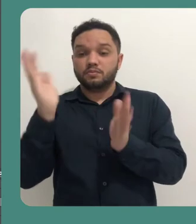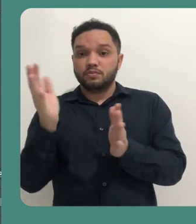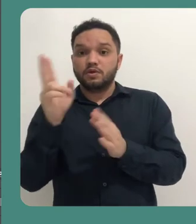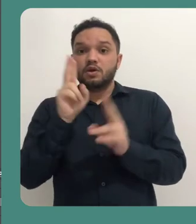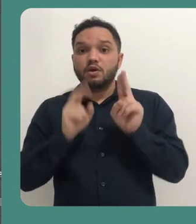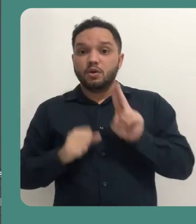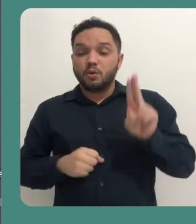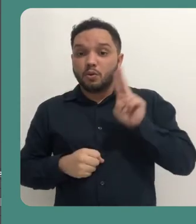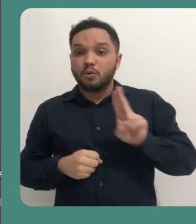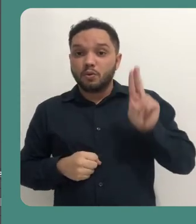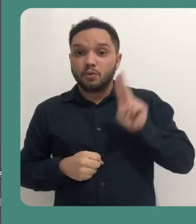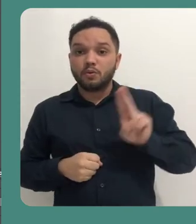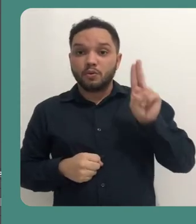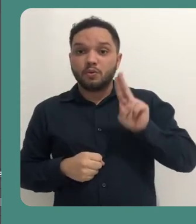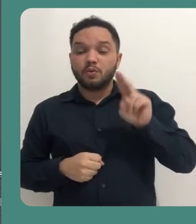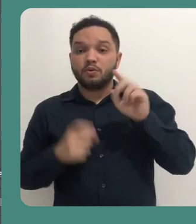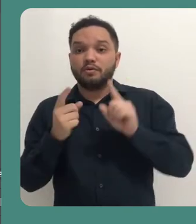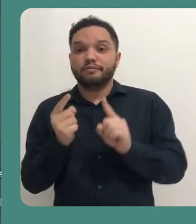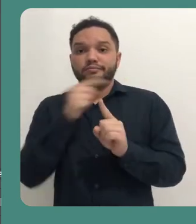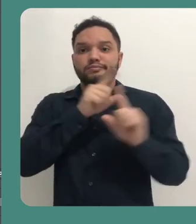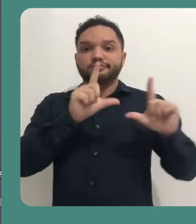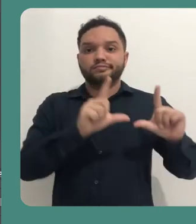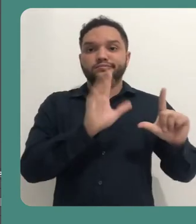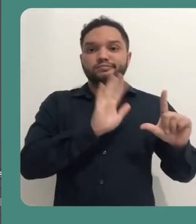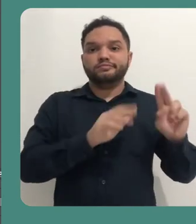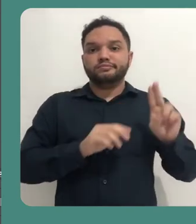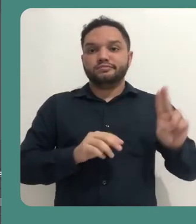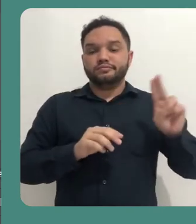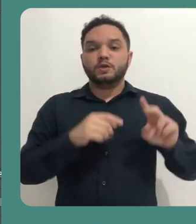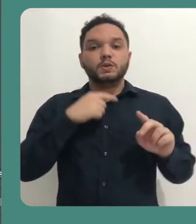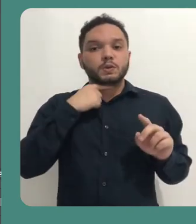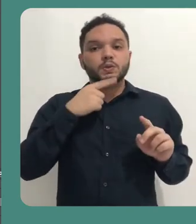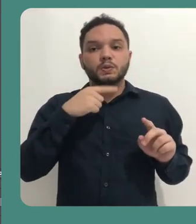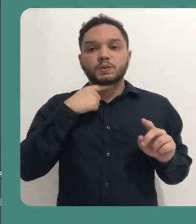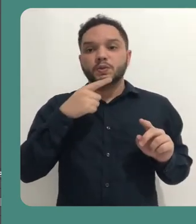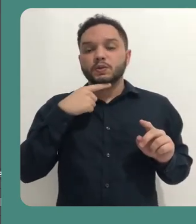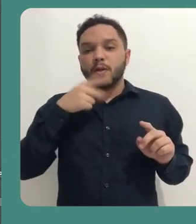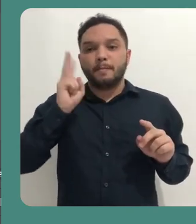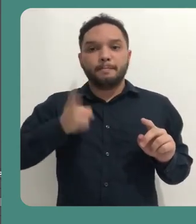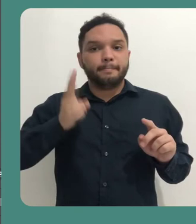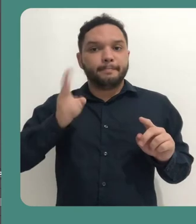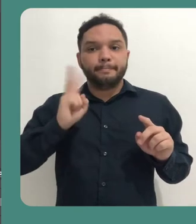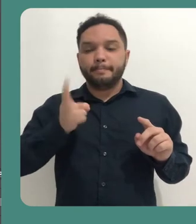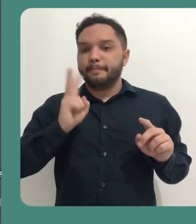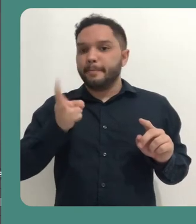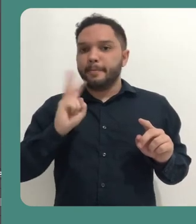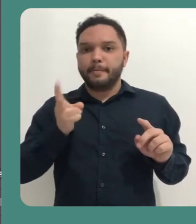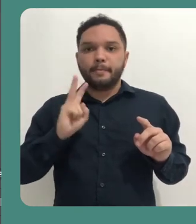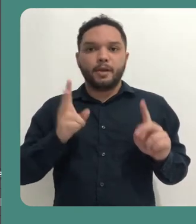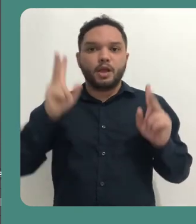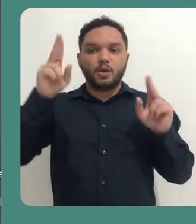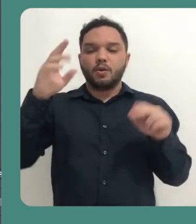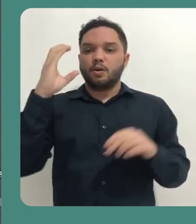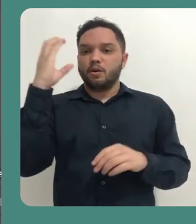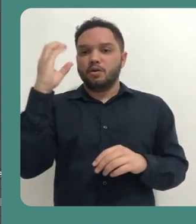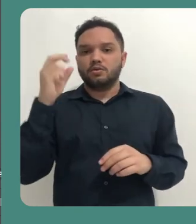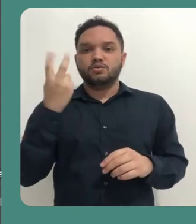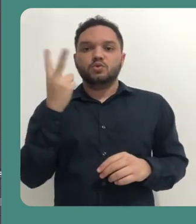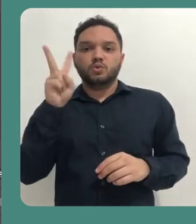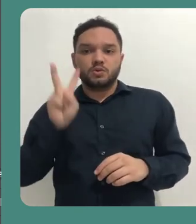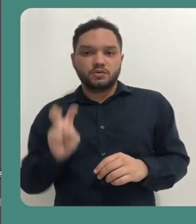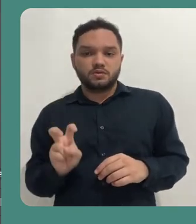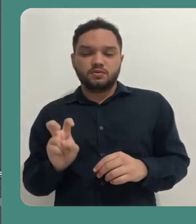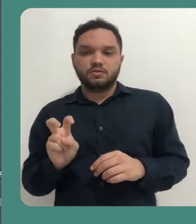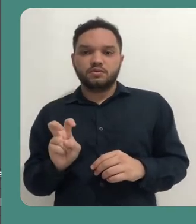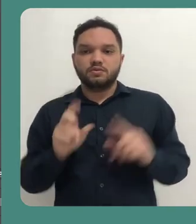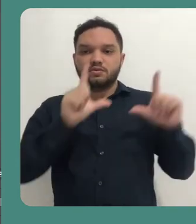minha webcam já está sendo utilizada na cena anterior. Então, eu não consigo colocar o mesmo dispositivo de captura de